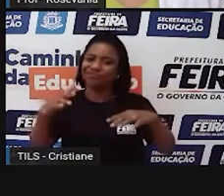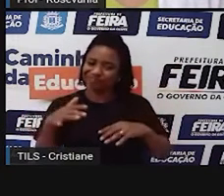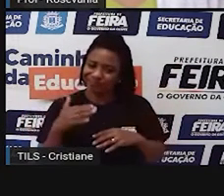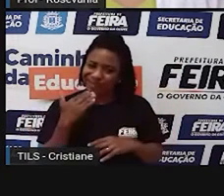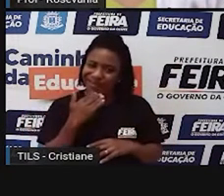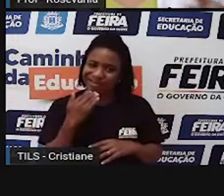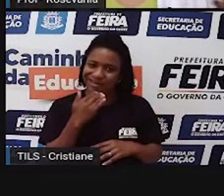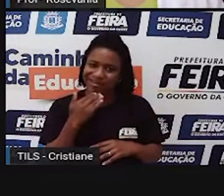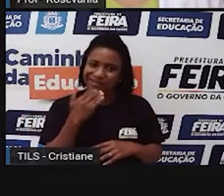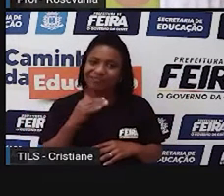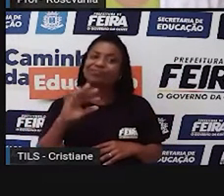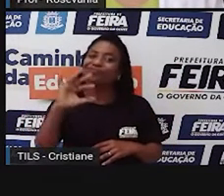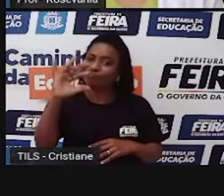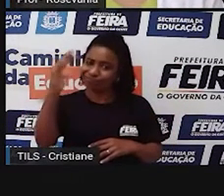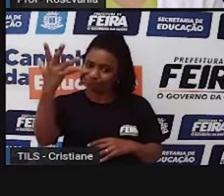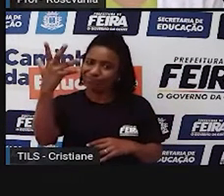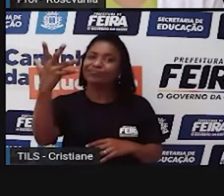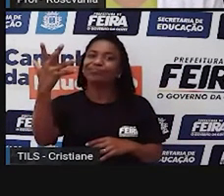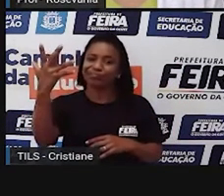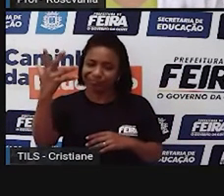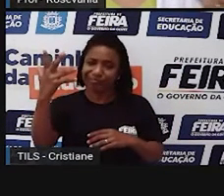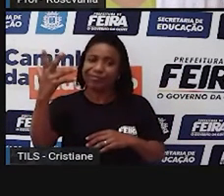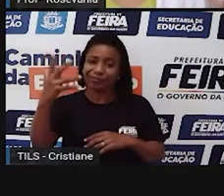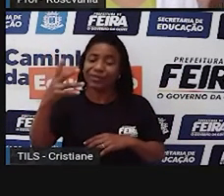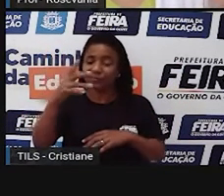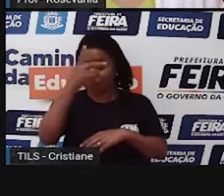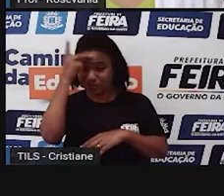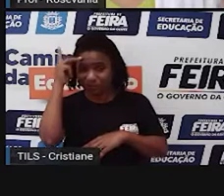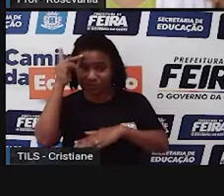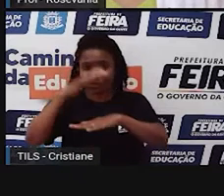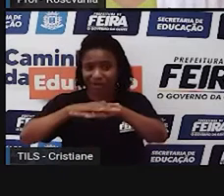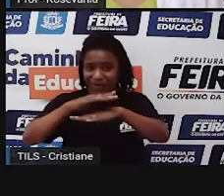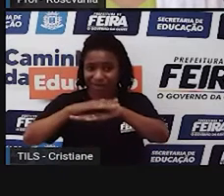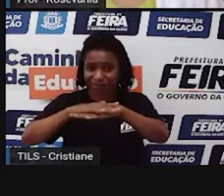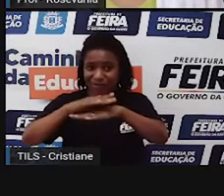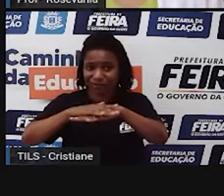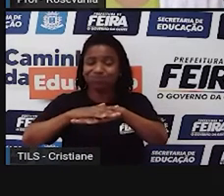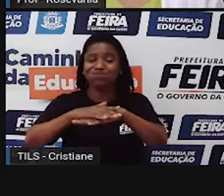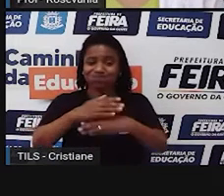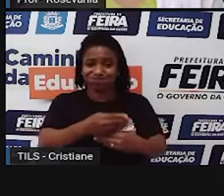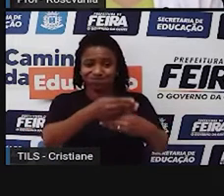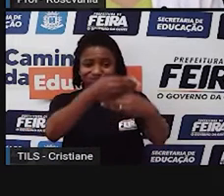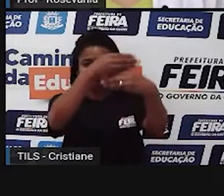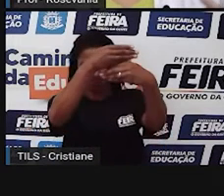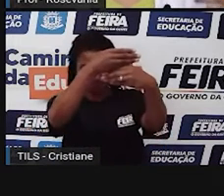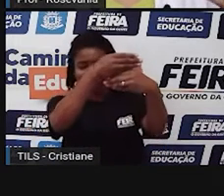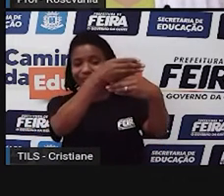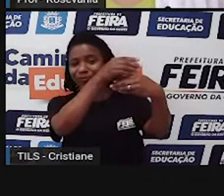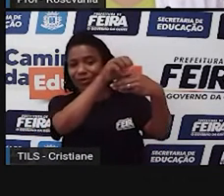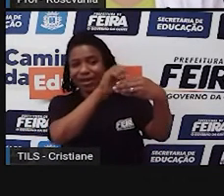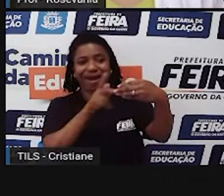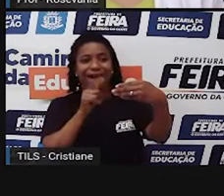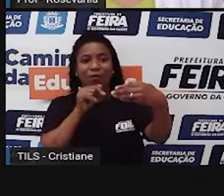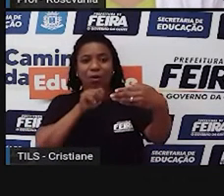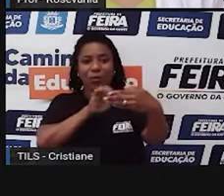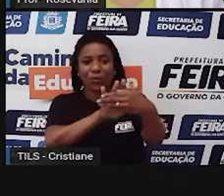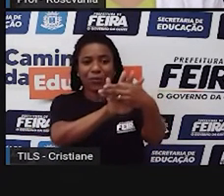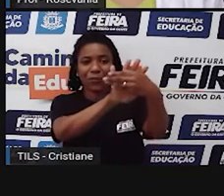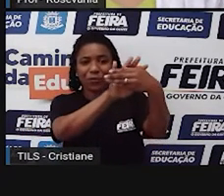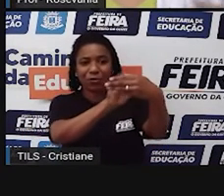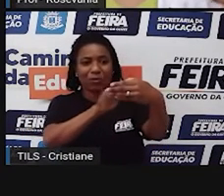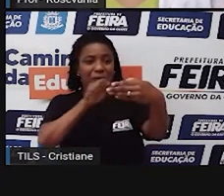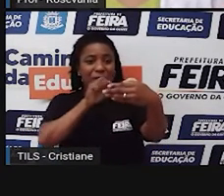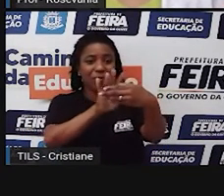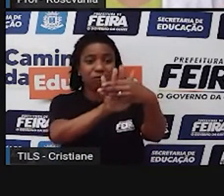aquele acidente foi fruto do trabalho humano, porque construir barragem não é coisa da natureza, né, e aí a gente tem essas